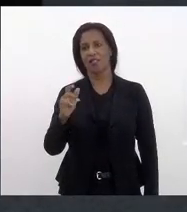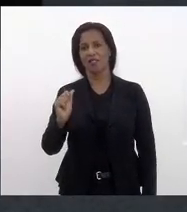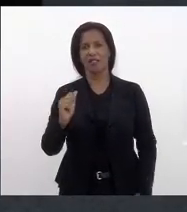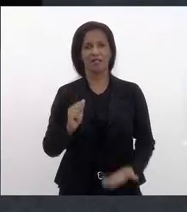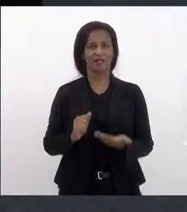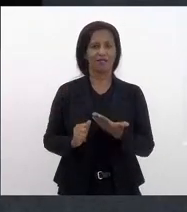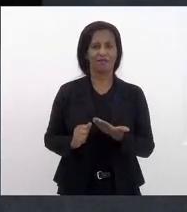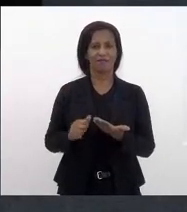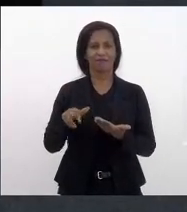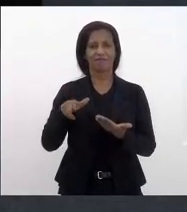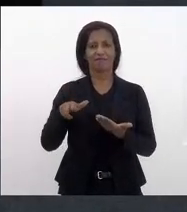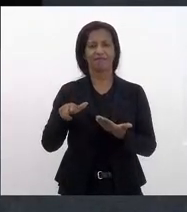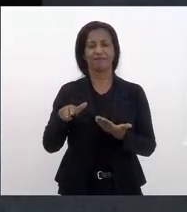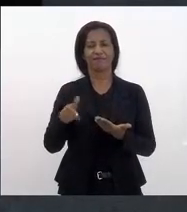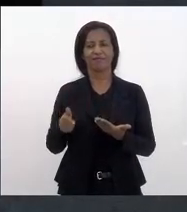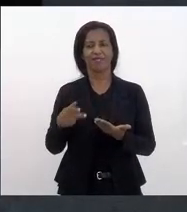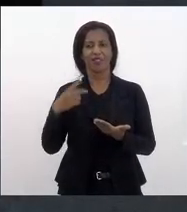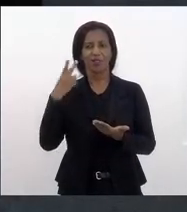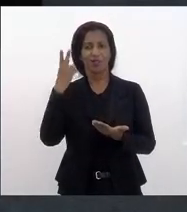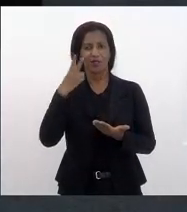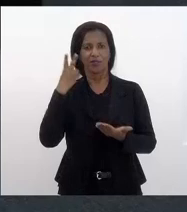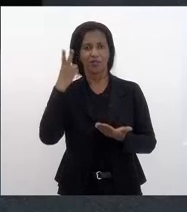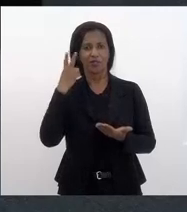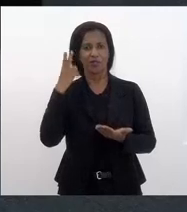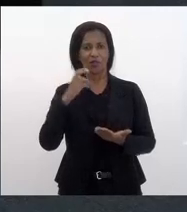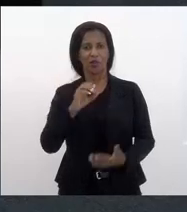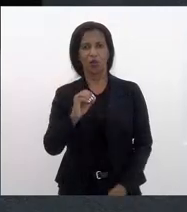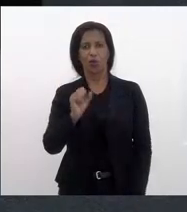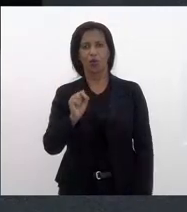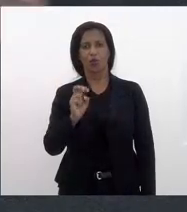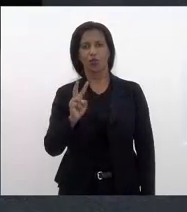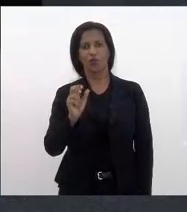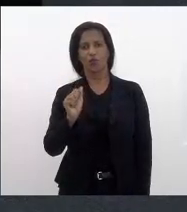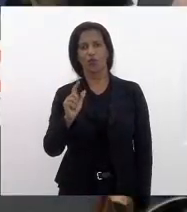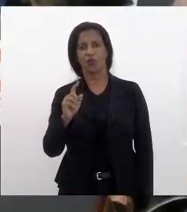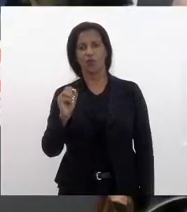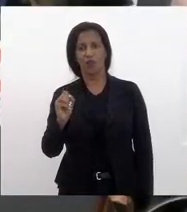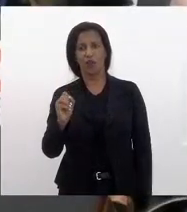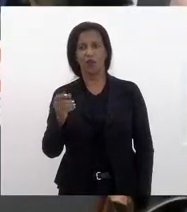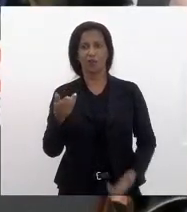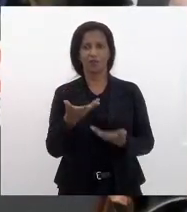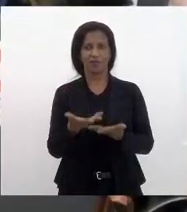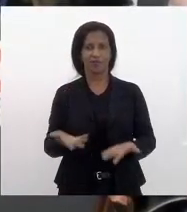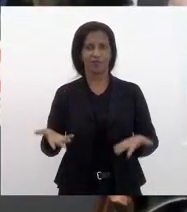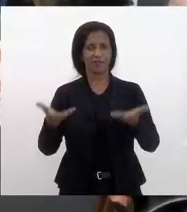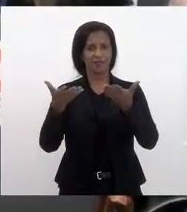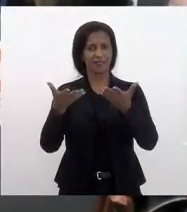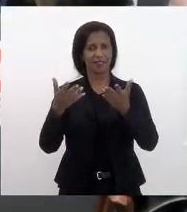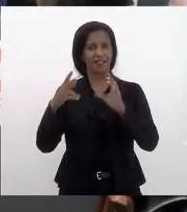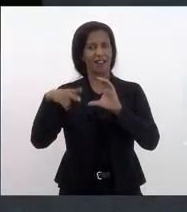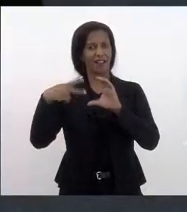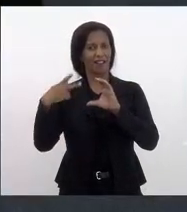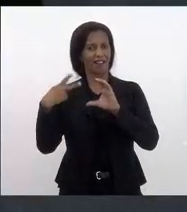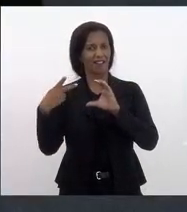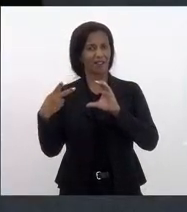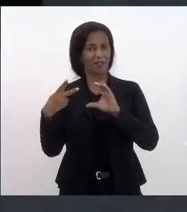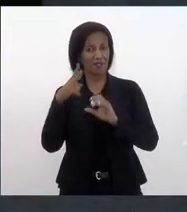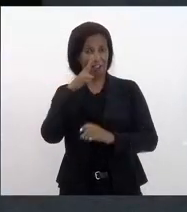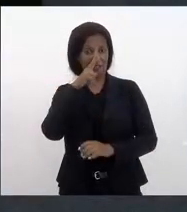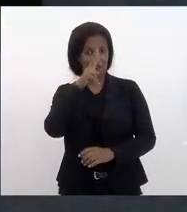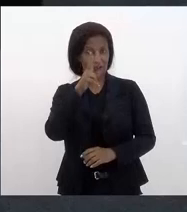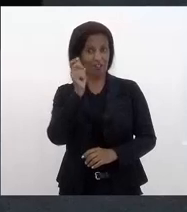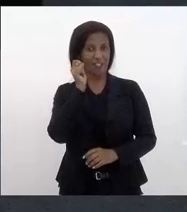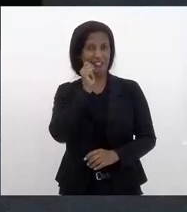Ela é irmã do nosso saudoso vereador Oswaldo Lima. Tem abrilhantado lá a Câmara. É a força da mulher